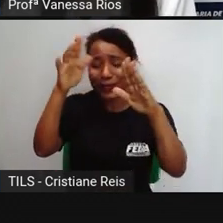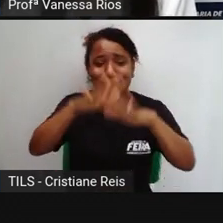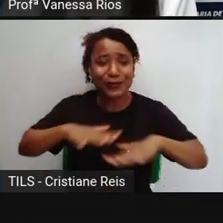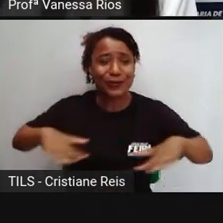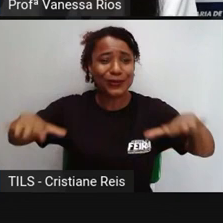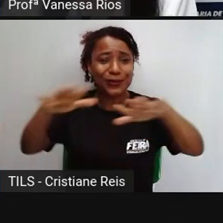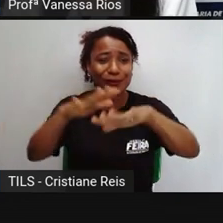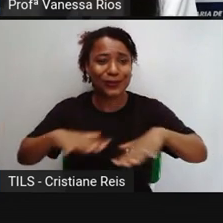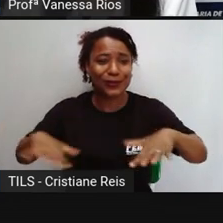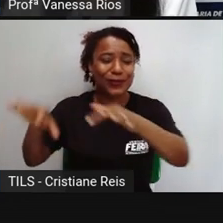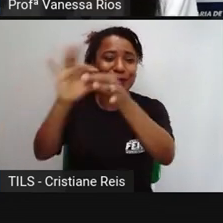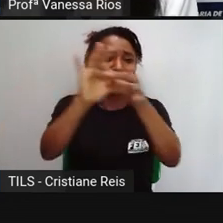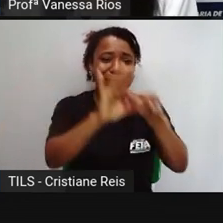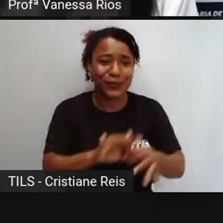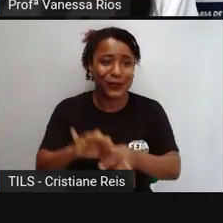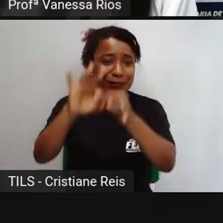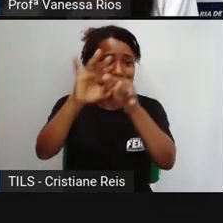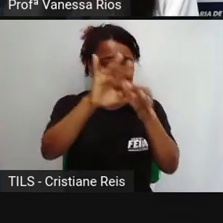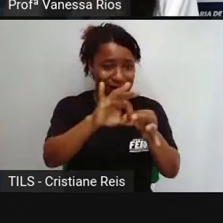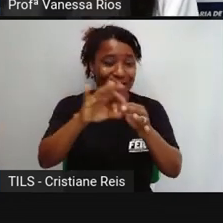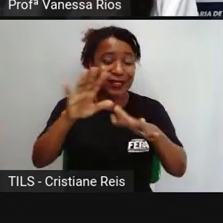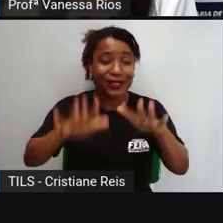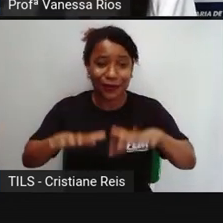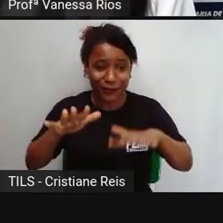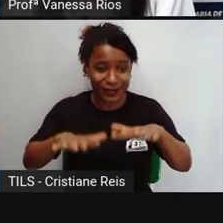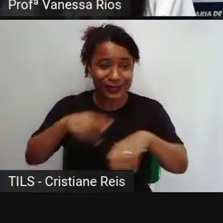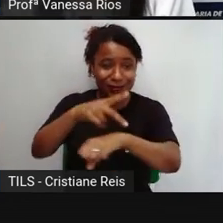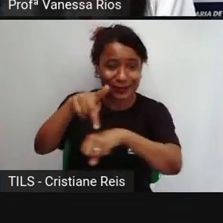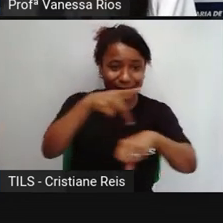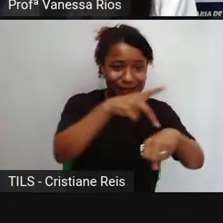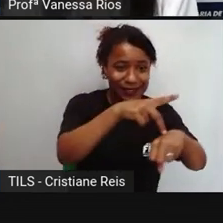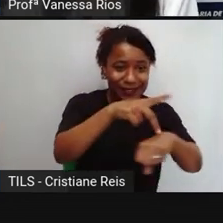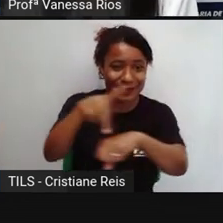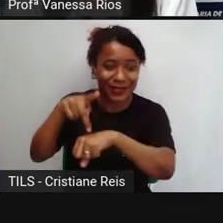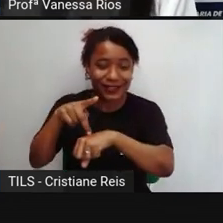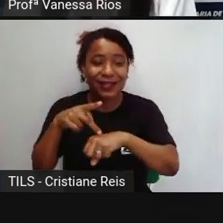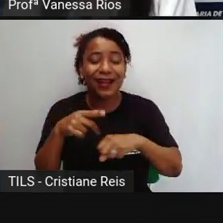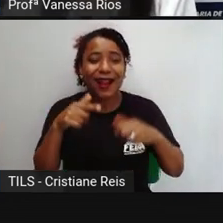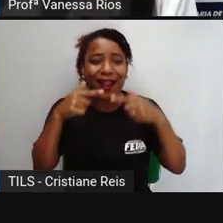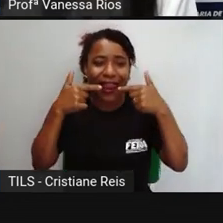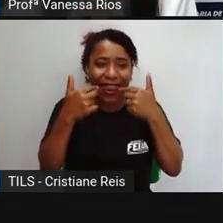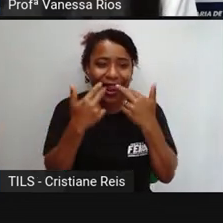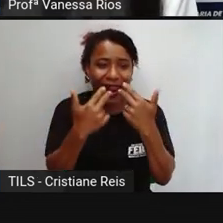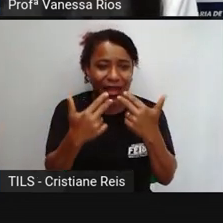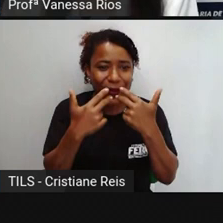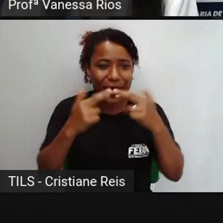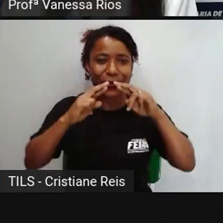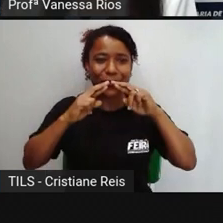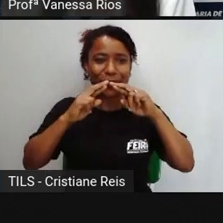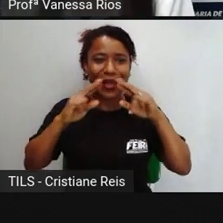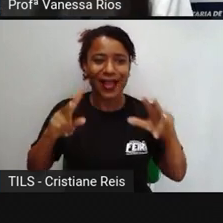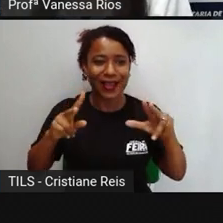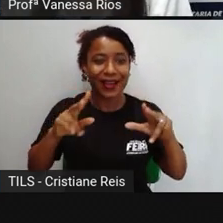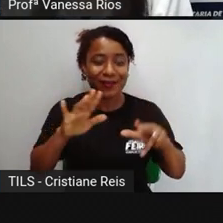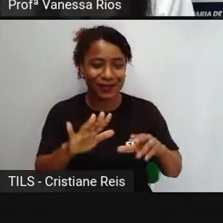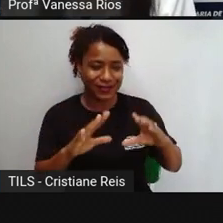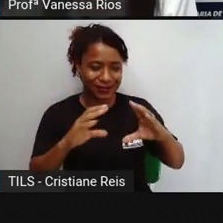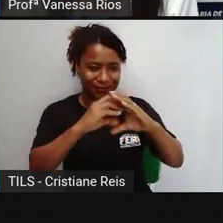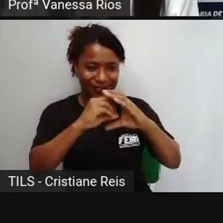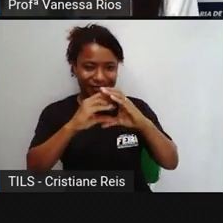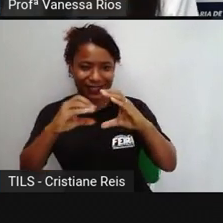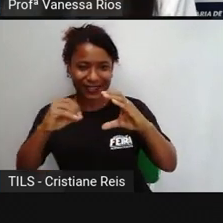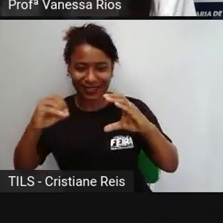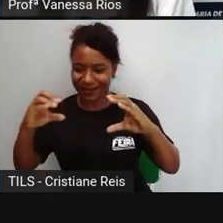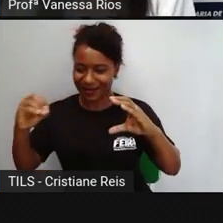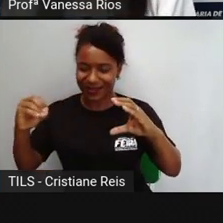mesmo que falem aí línguas diferentes, porque os seus significados, né, são associados a determinado sentimento, a